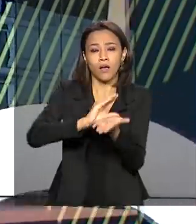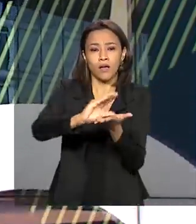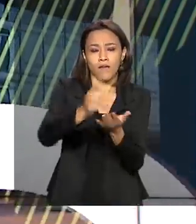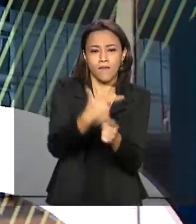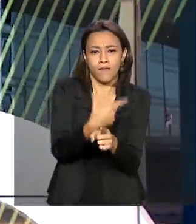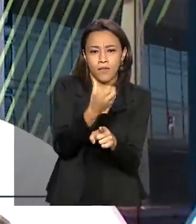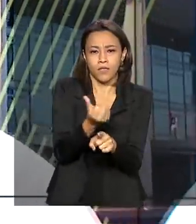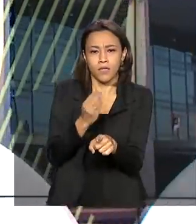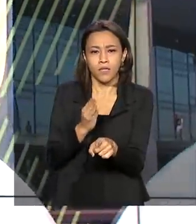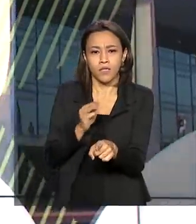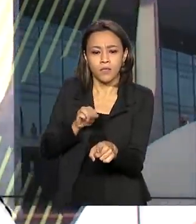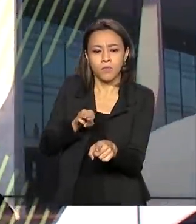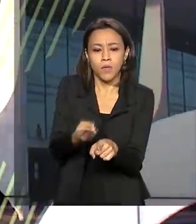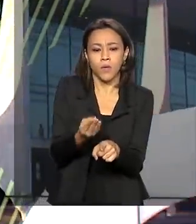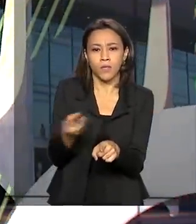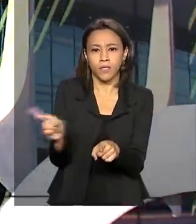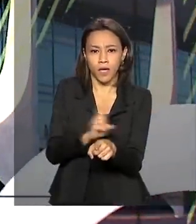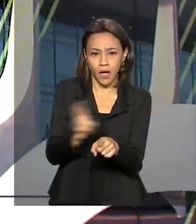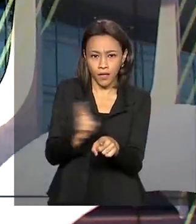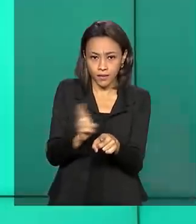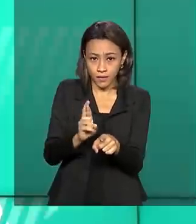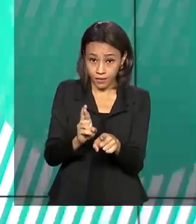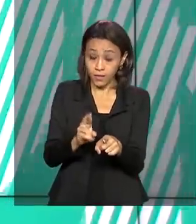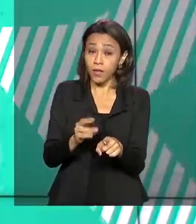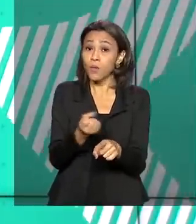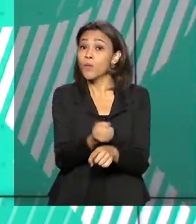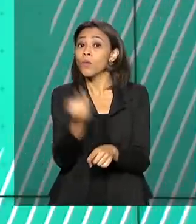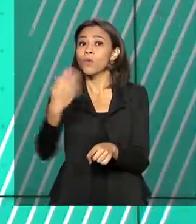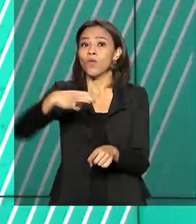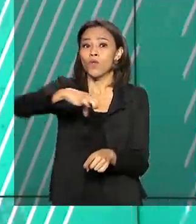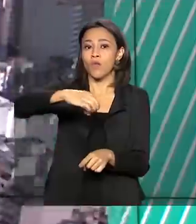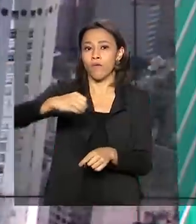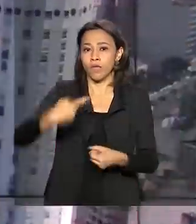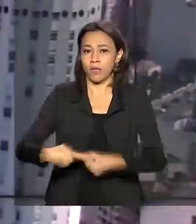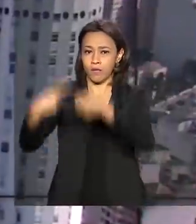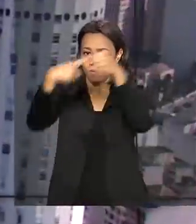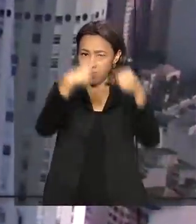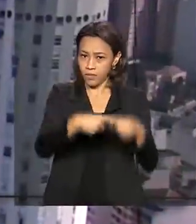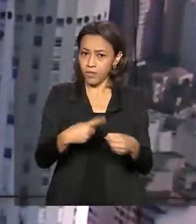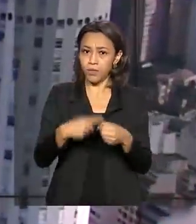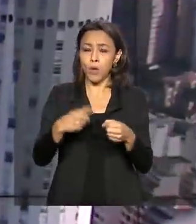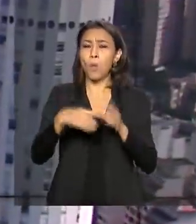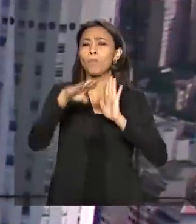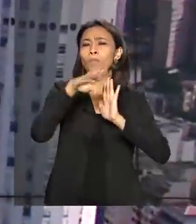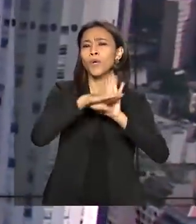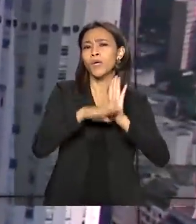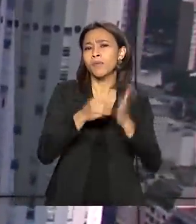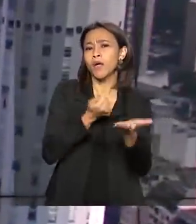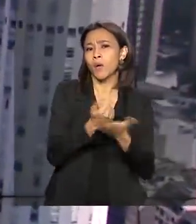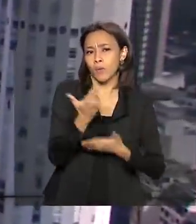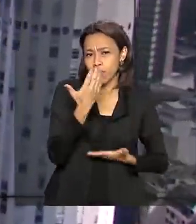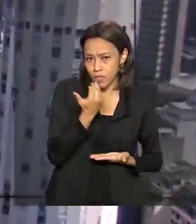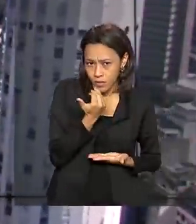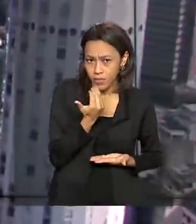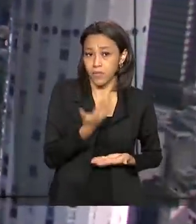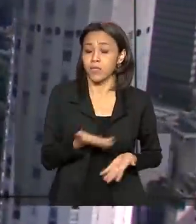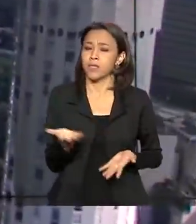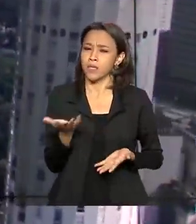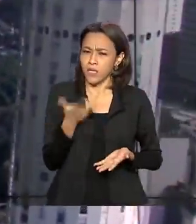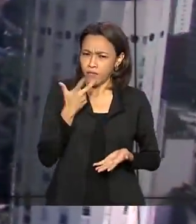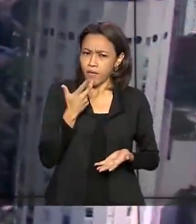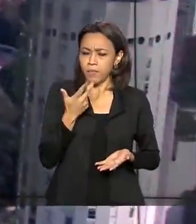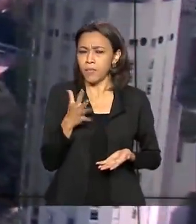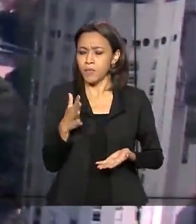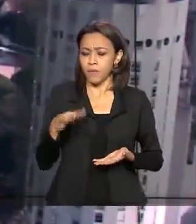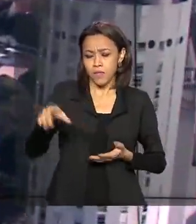de reais em recursos extras a 90 municípios para o programa de aquisição de alimentos. A estimativa é de que cerca de 4